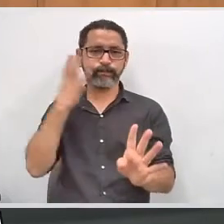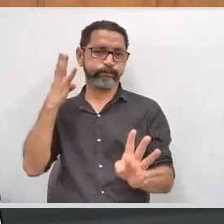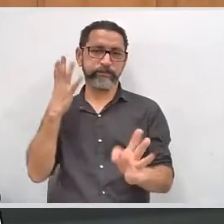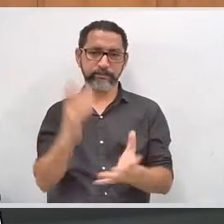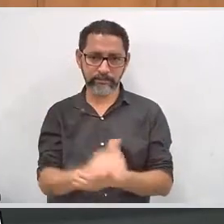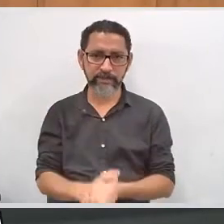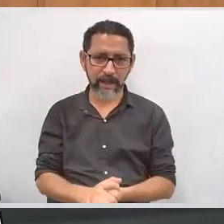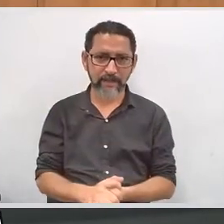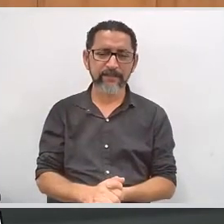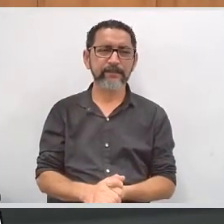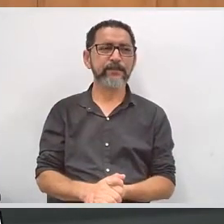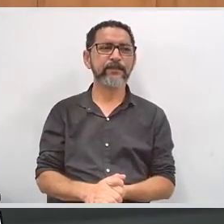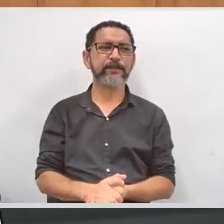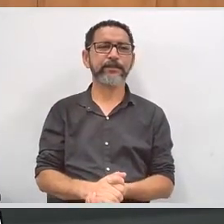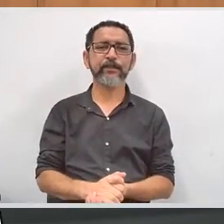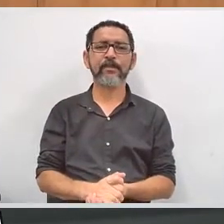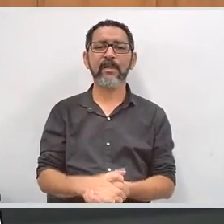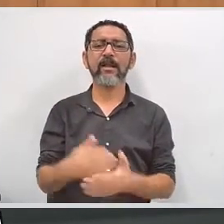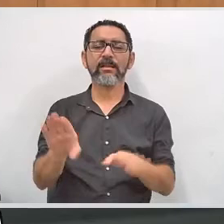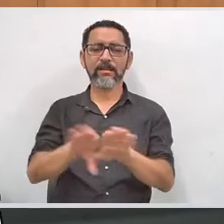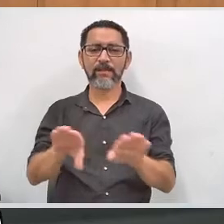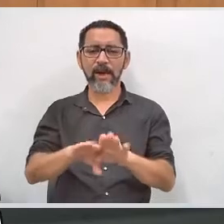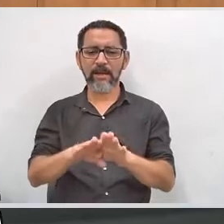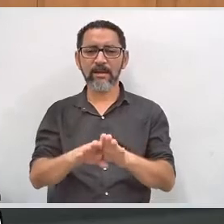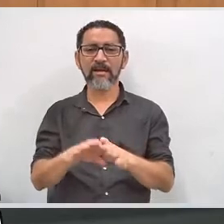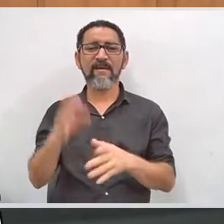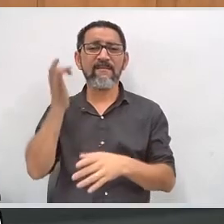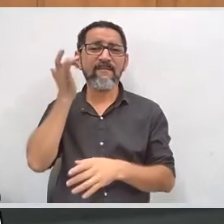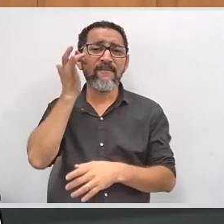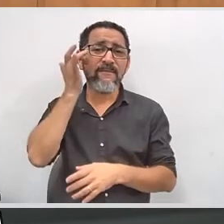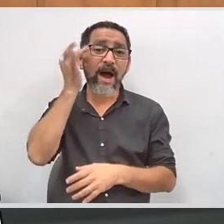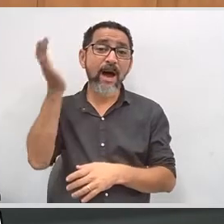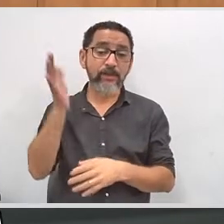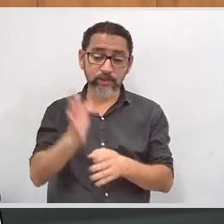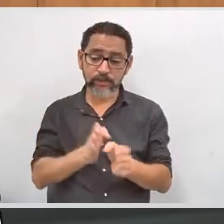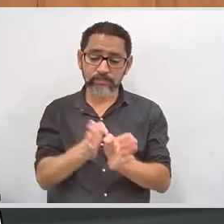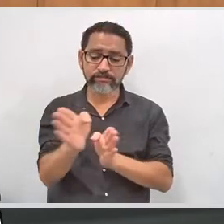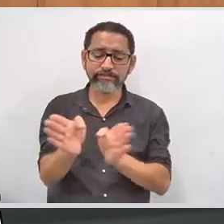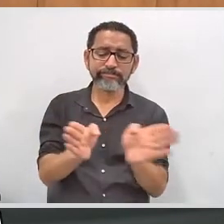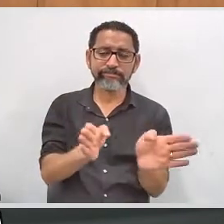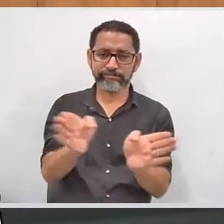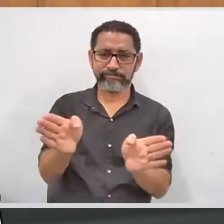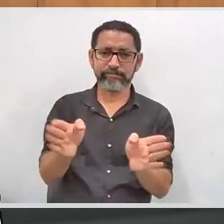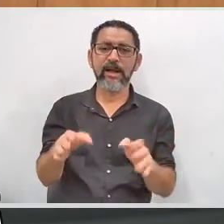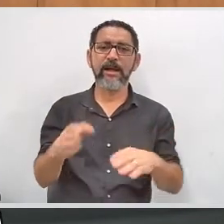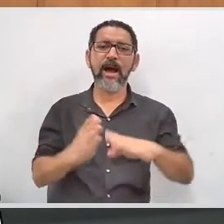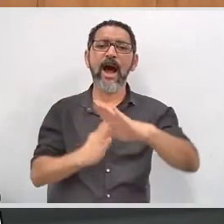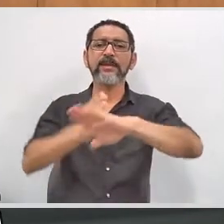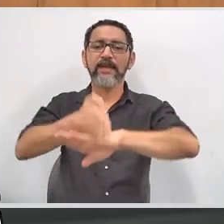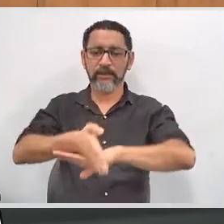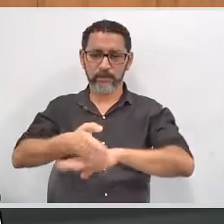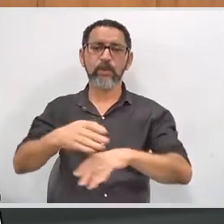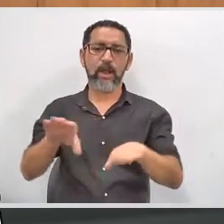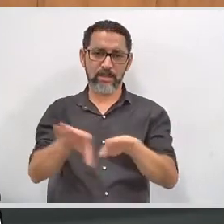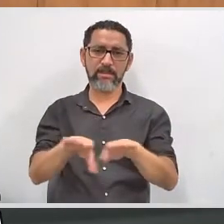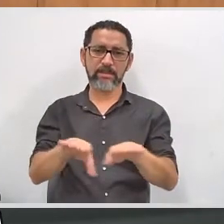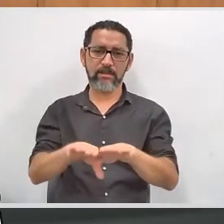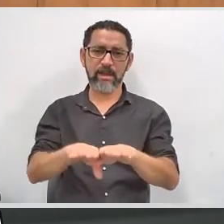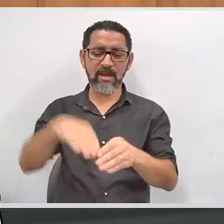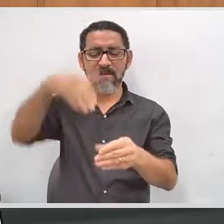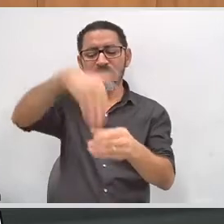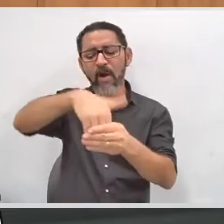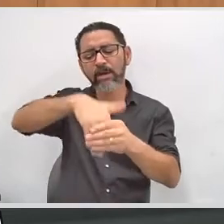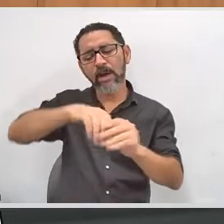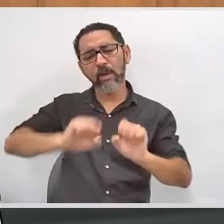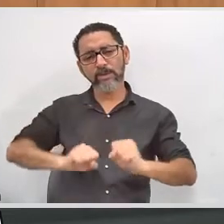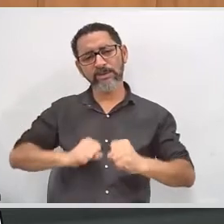Temos mais incentivo à criação de sessões de fácil acesso para que os eleitores com deficiência e mobilidade reduzida possam votar com mais comodidade e